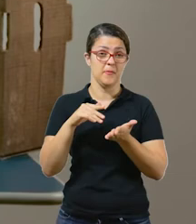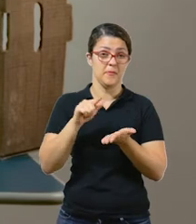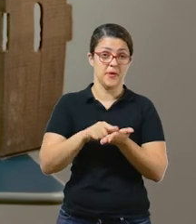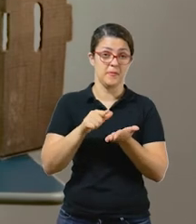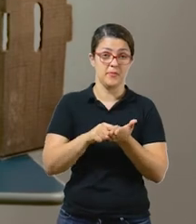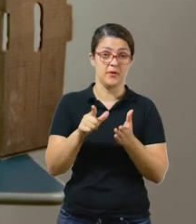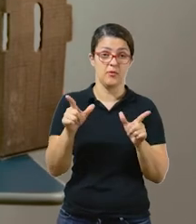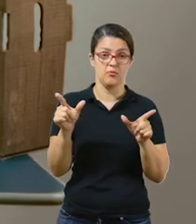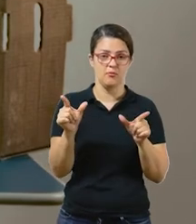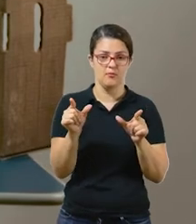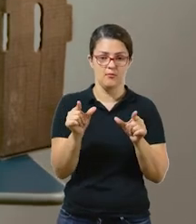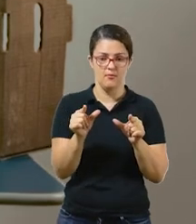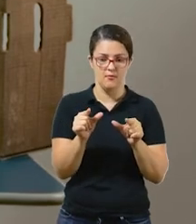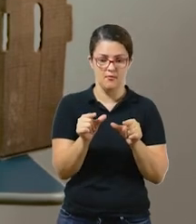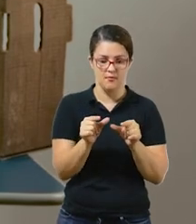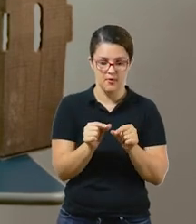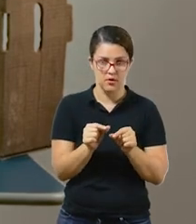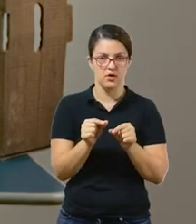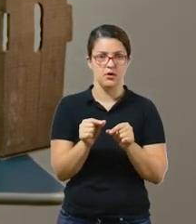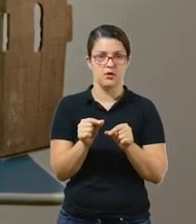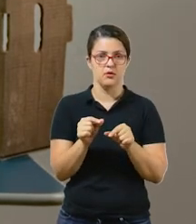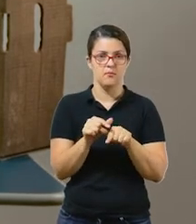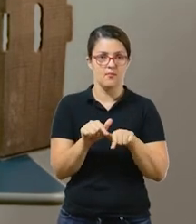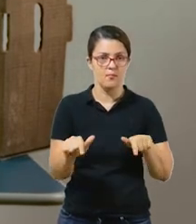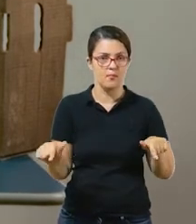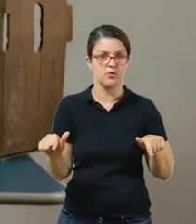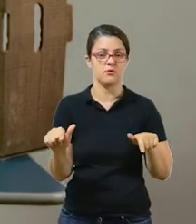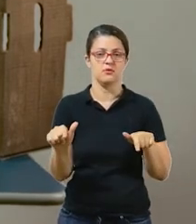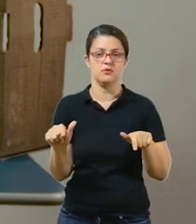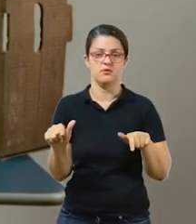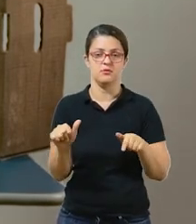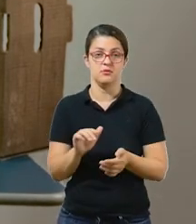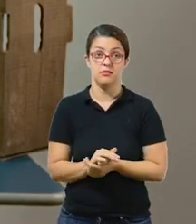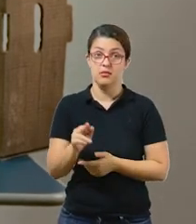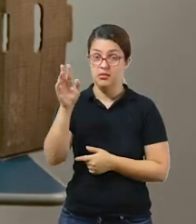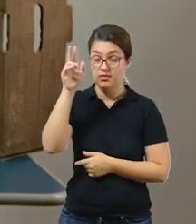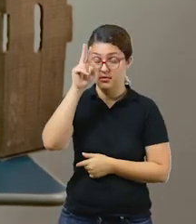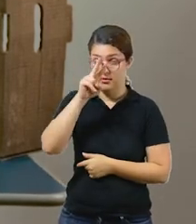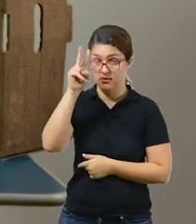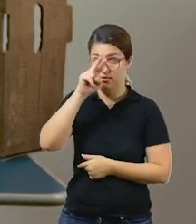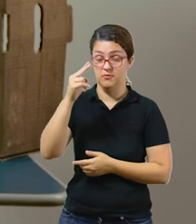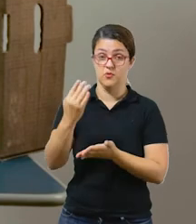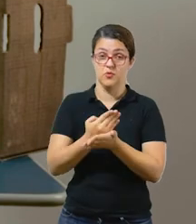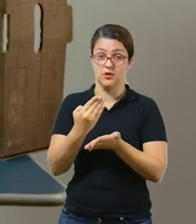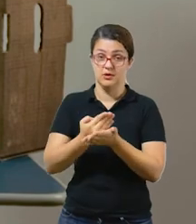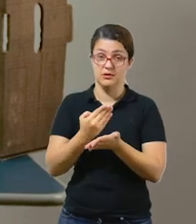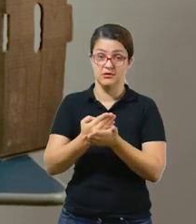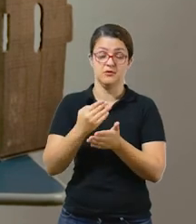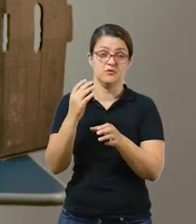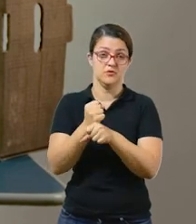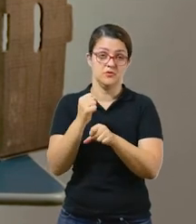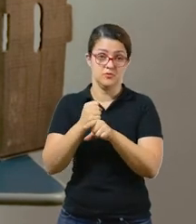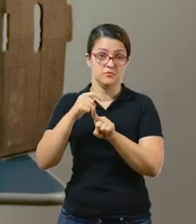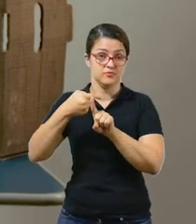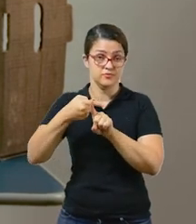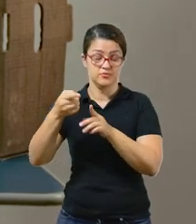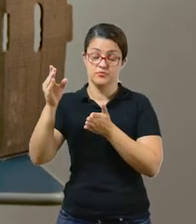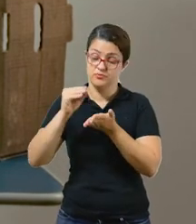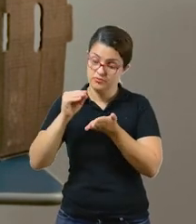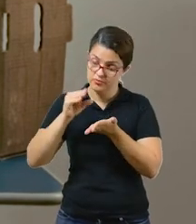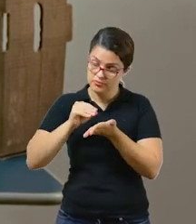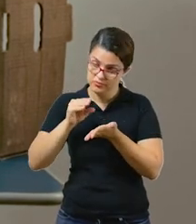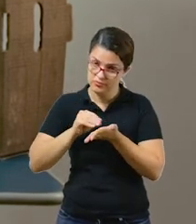os papéis do sorteio, tá bom? Não se esqueçam, gente, de registrar no caderno a adição, os